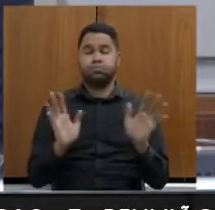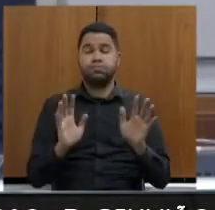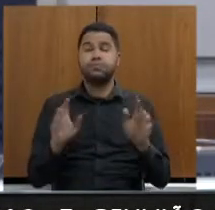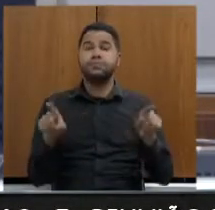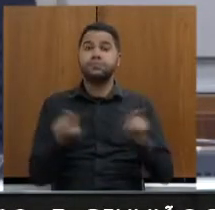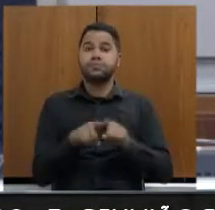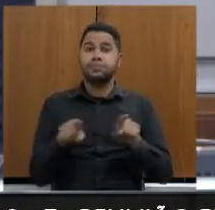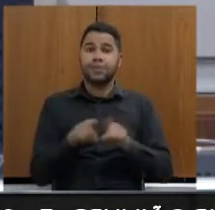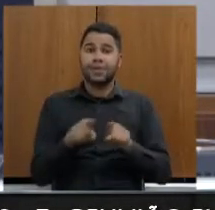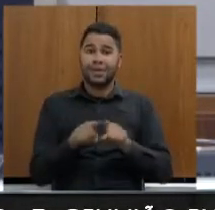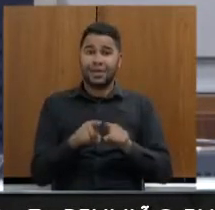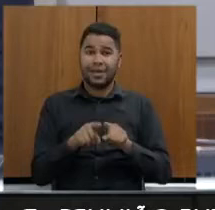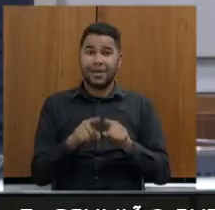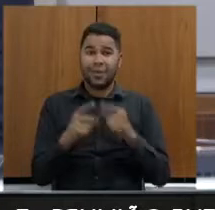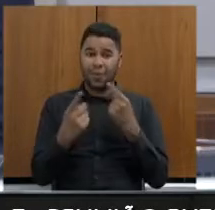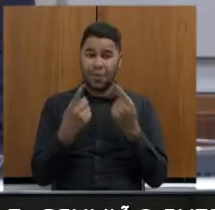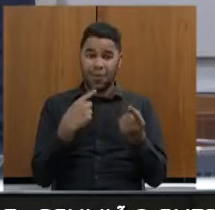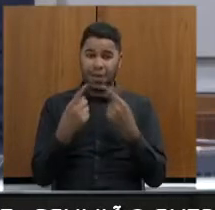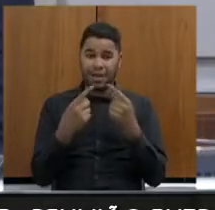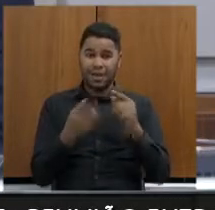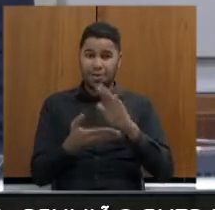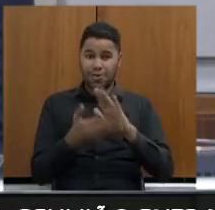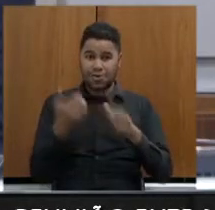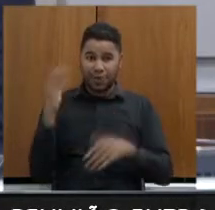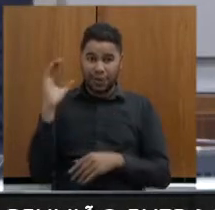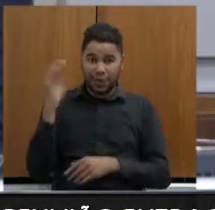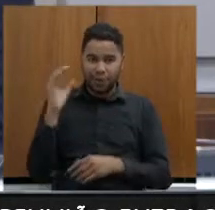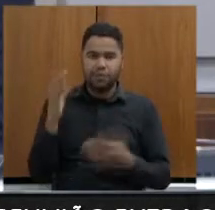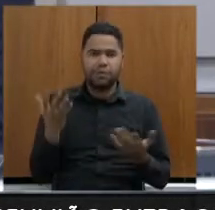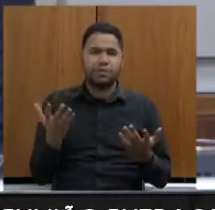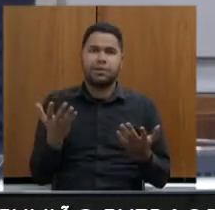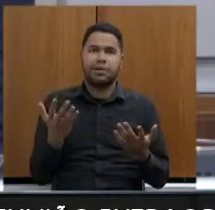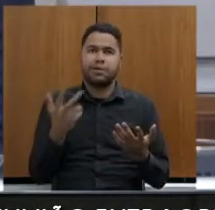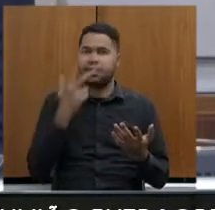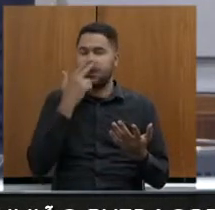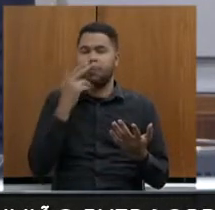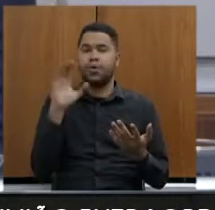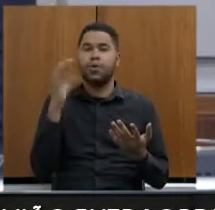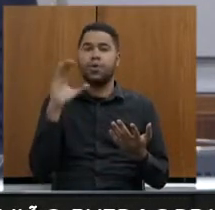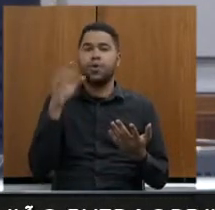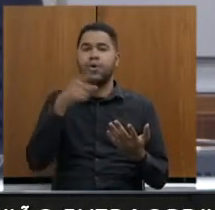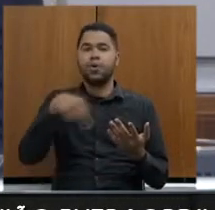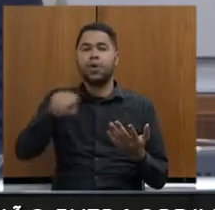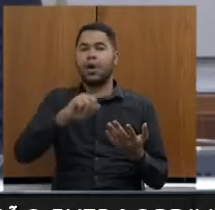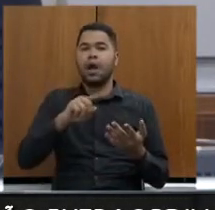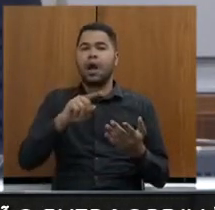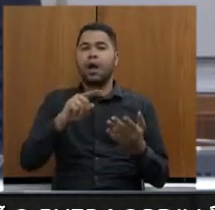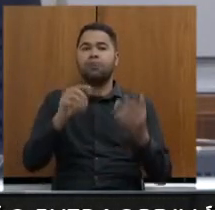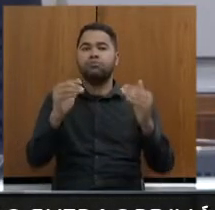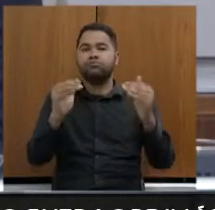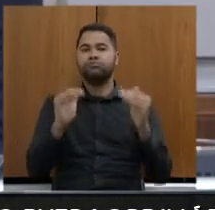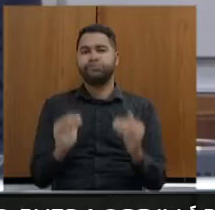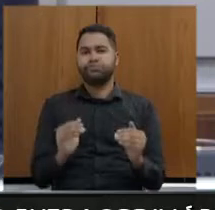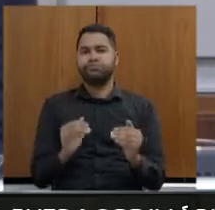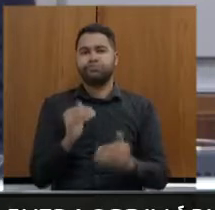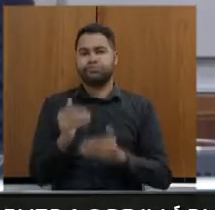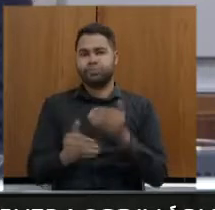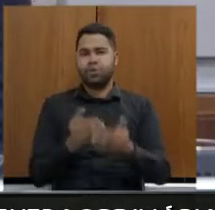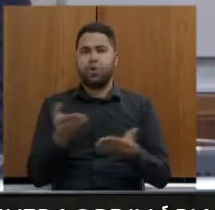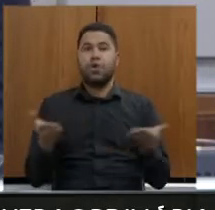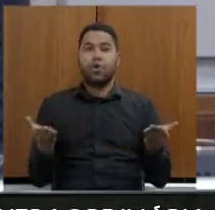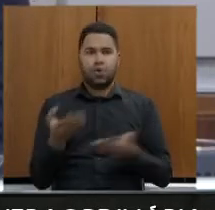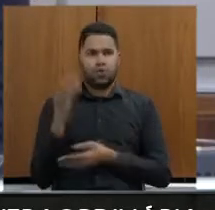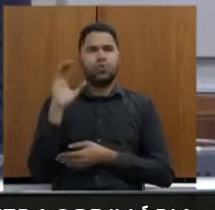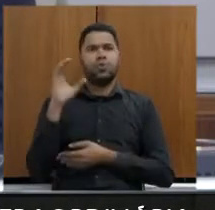tirar o anel de contagem é condenar a contagem ao subdesenvolvimento. Hoje, a